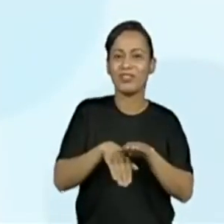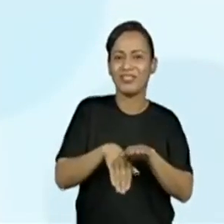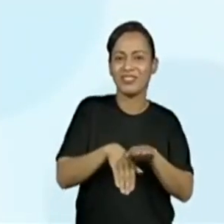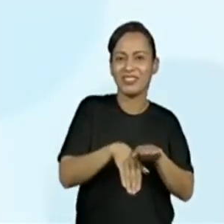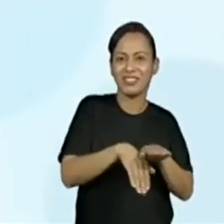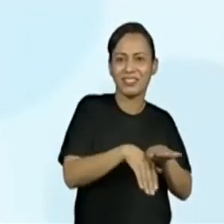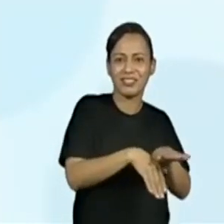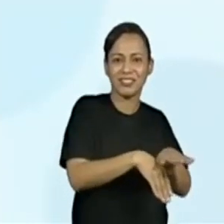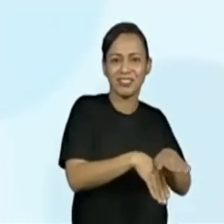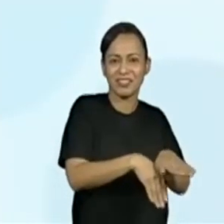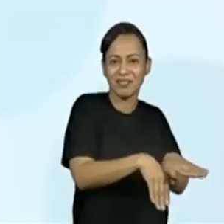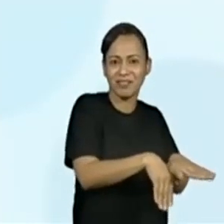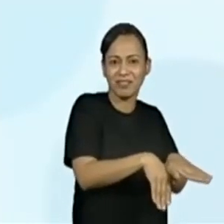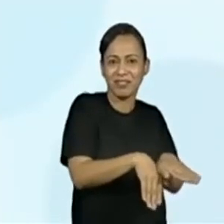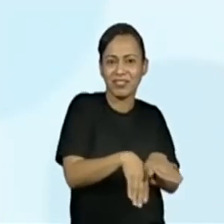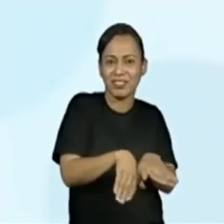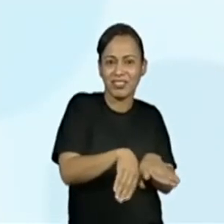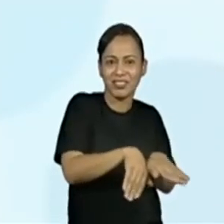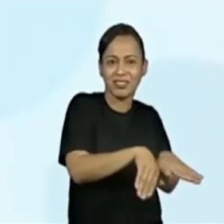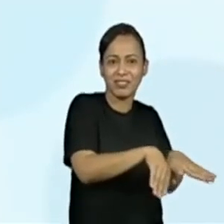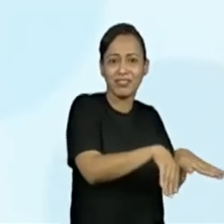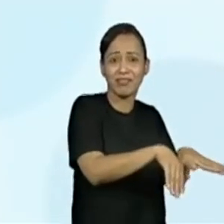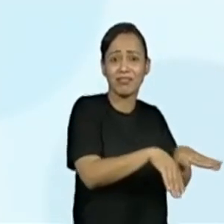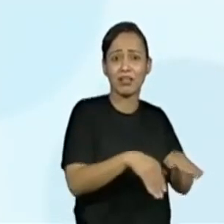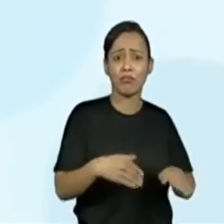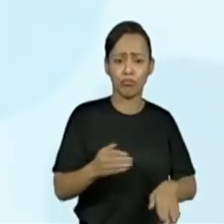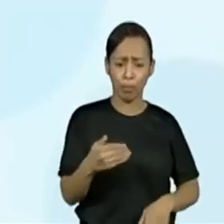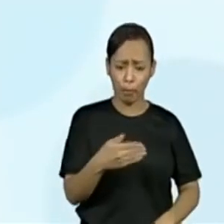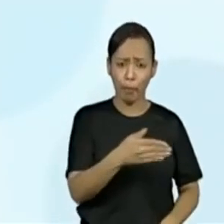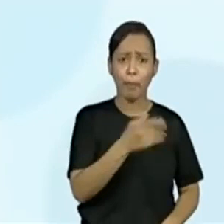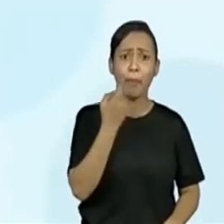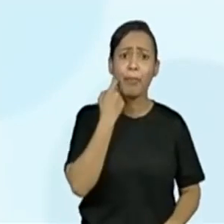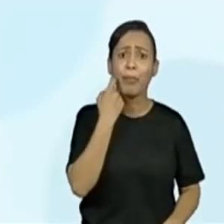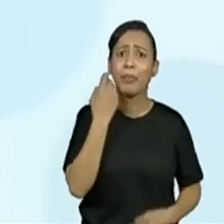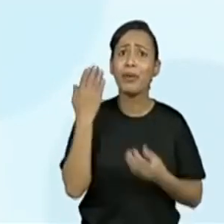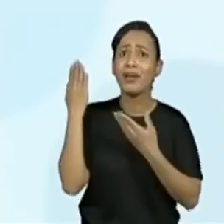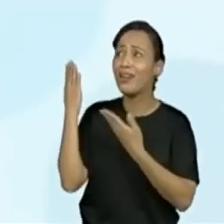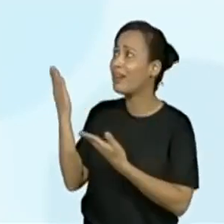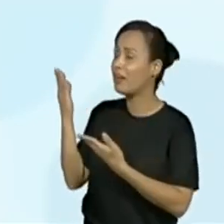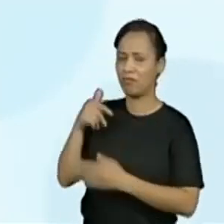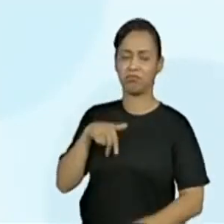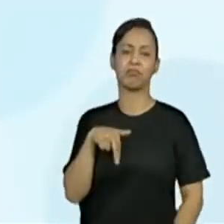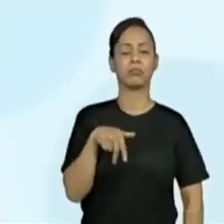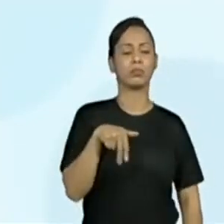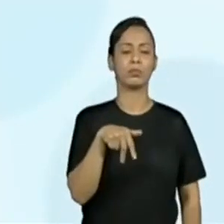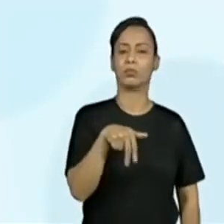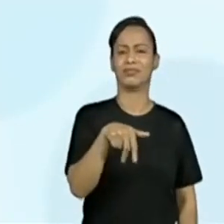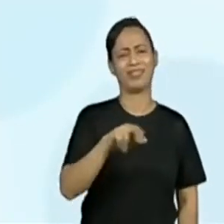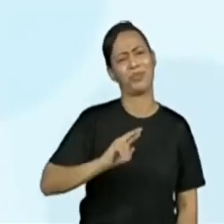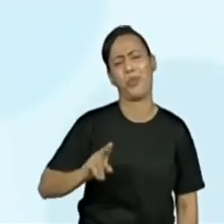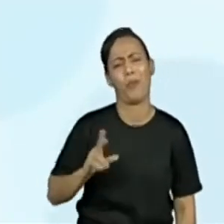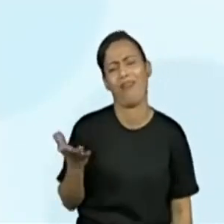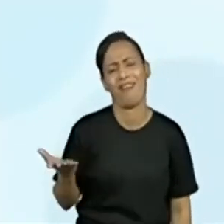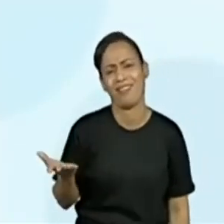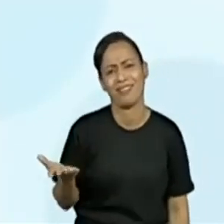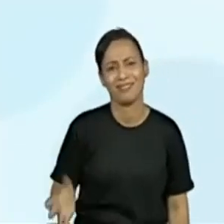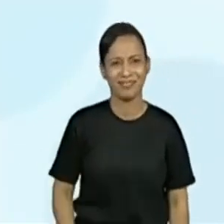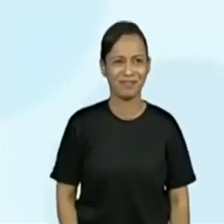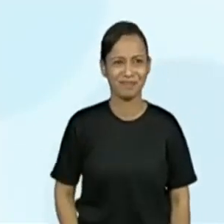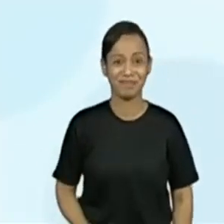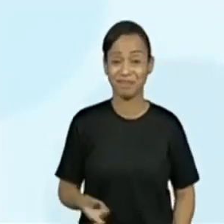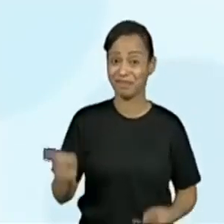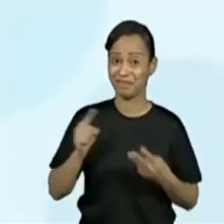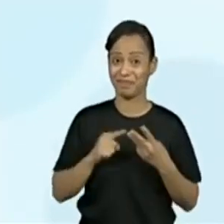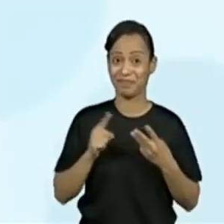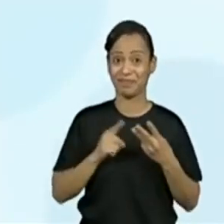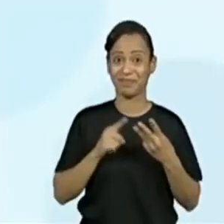Como é que o peixe se locomove? Pelo nado, não é, Progenor? Exato. Esse aí não é caminhando, nem saltando. Não é caminhando, nem saltando. Temos